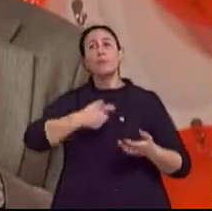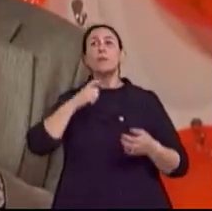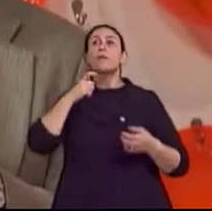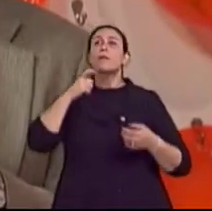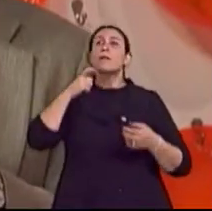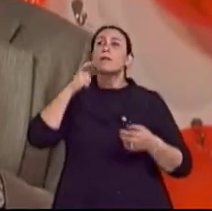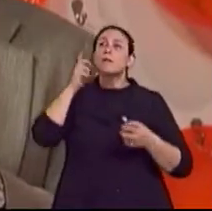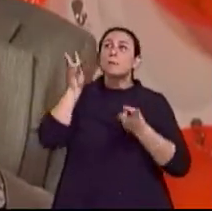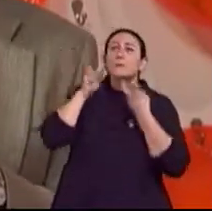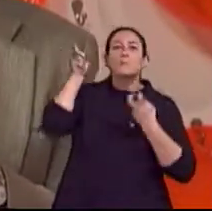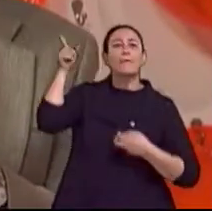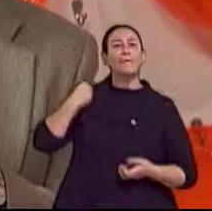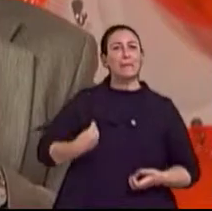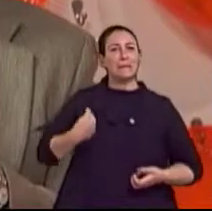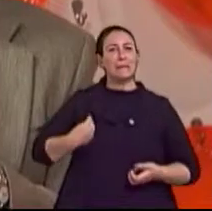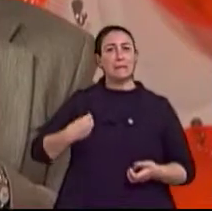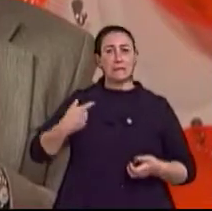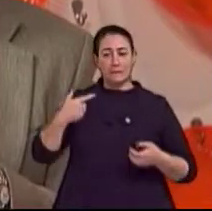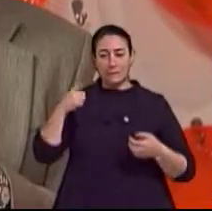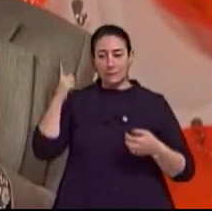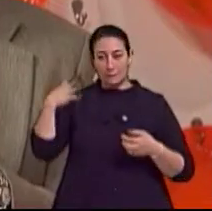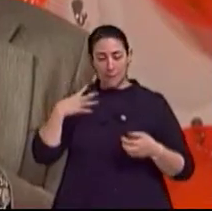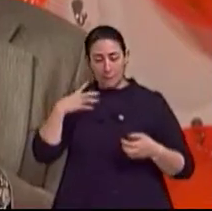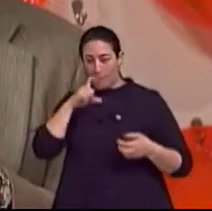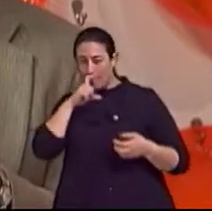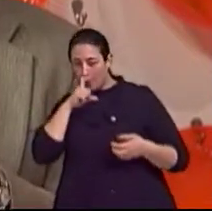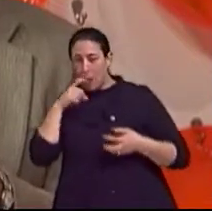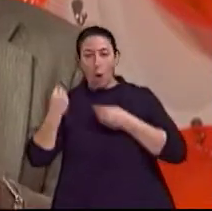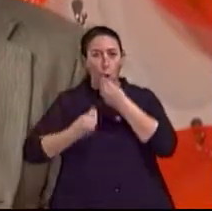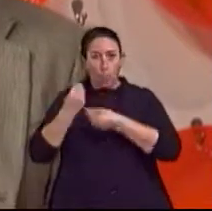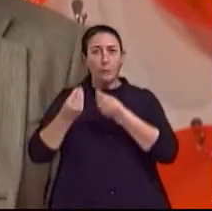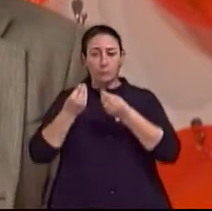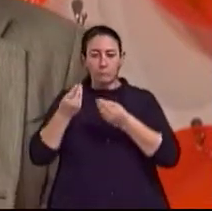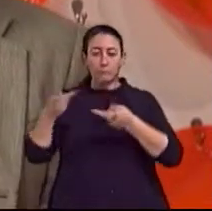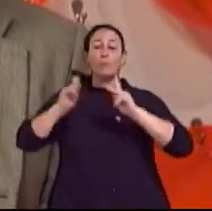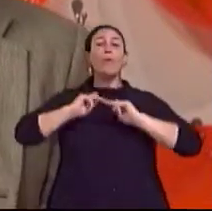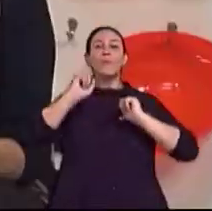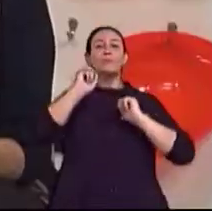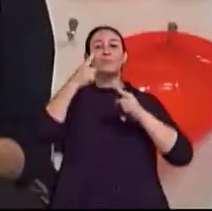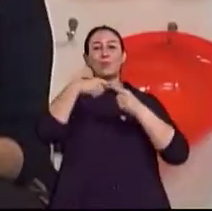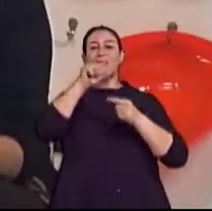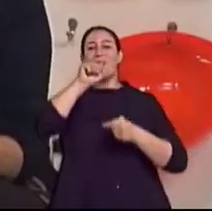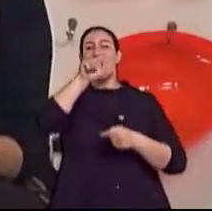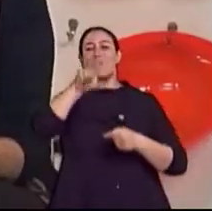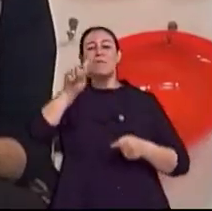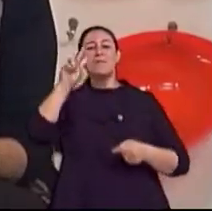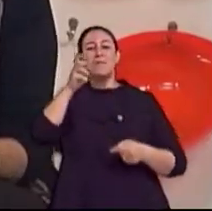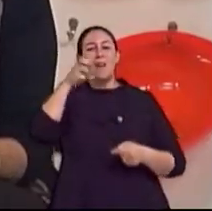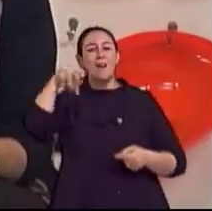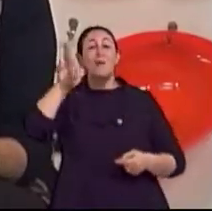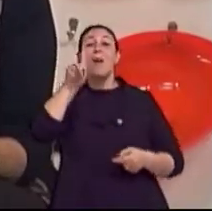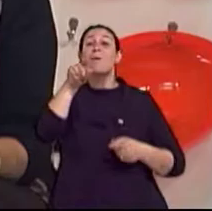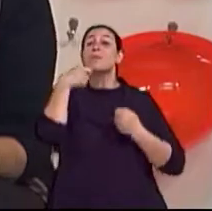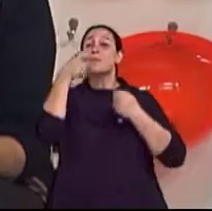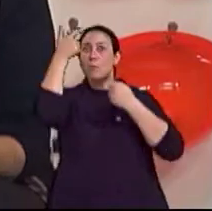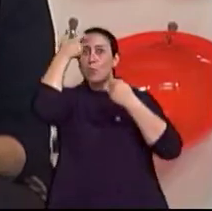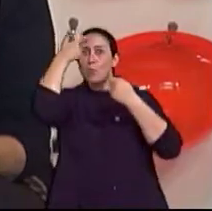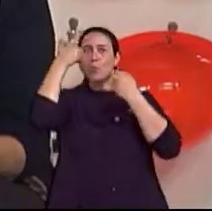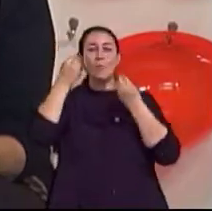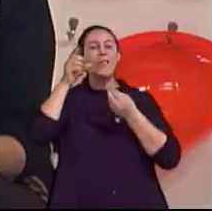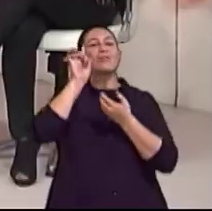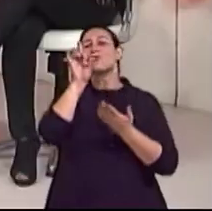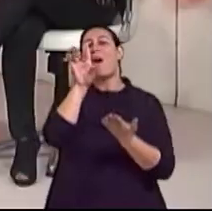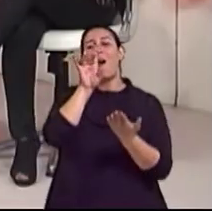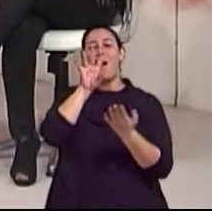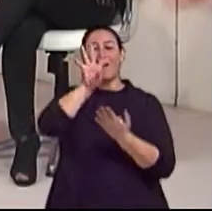vida que inclui o estímulo intelectual. Ah, perfeito. Não podemos esquecer, e não é só palavra cruzada, né,